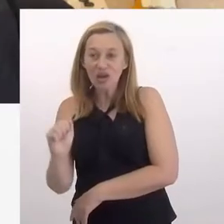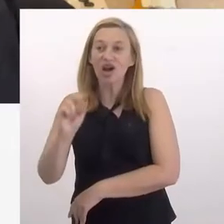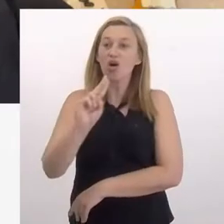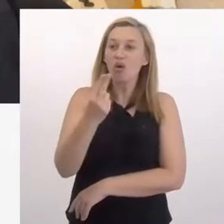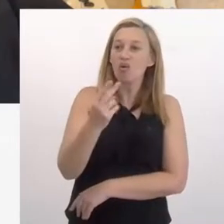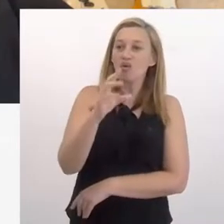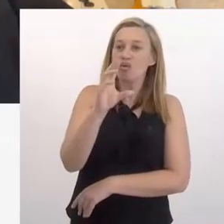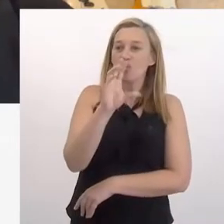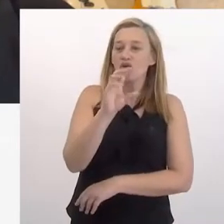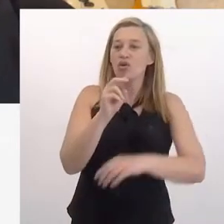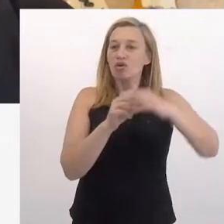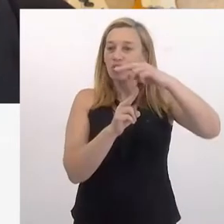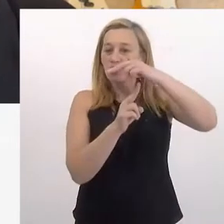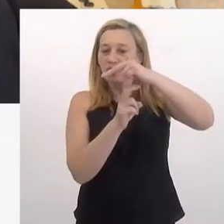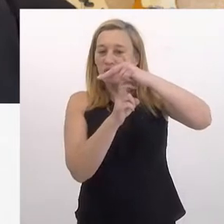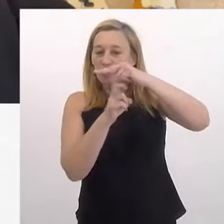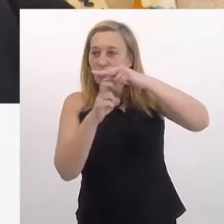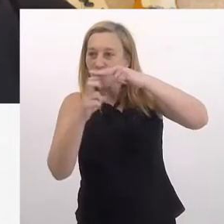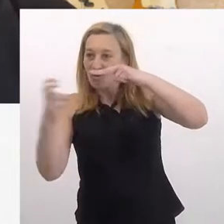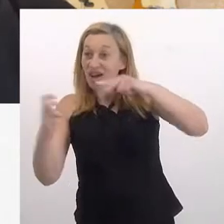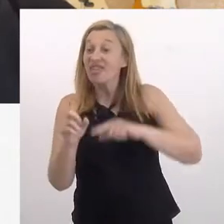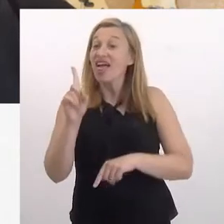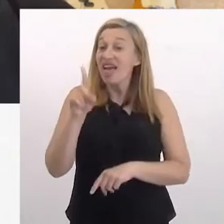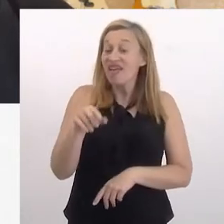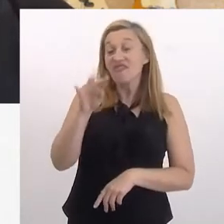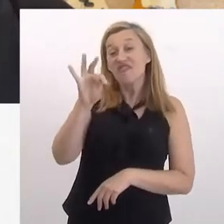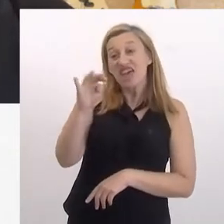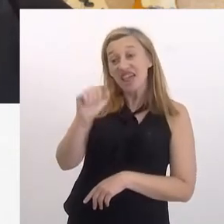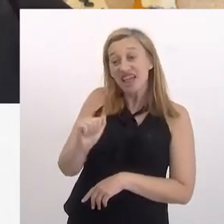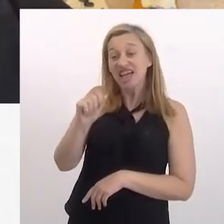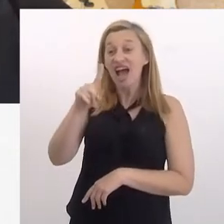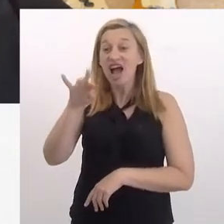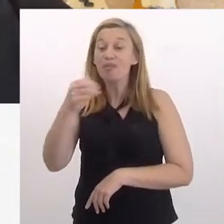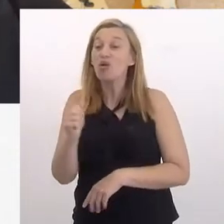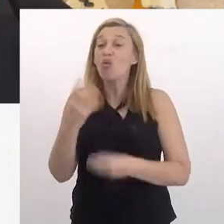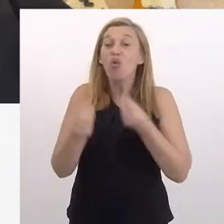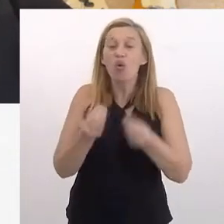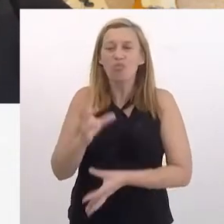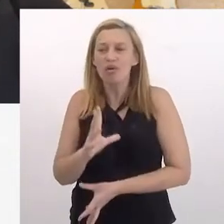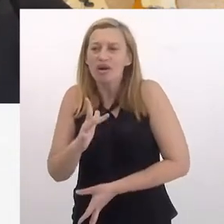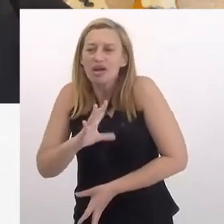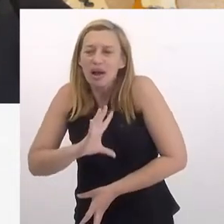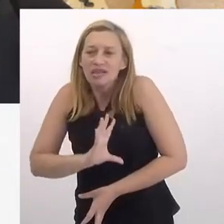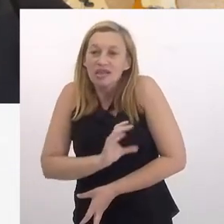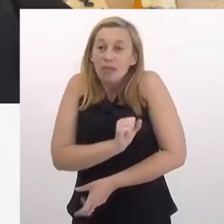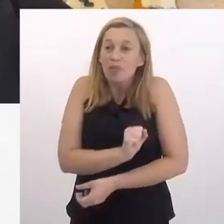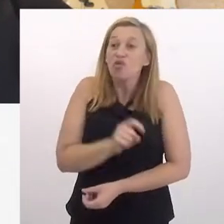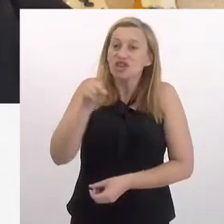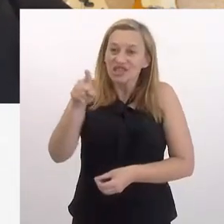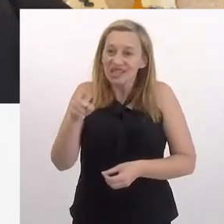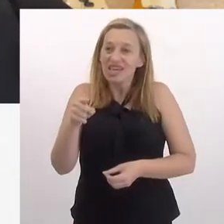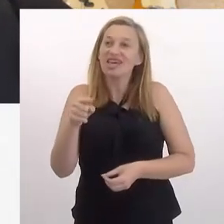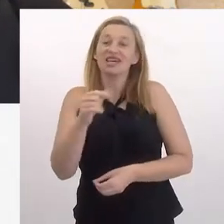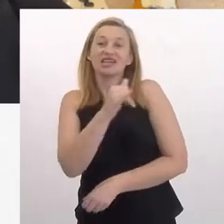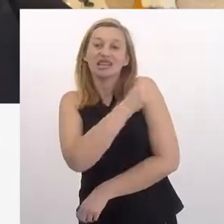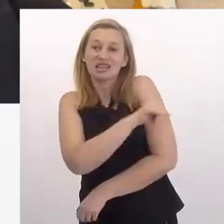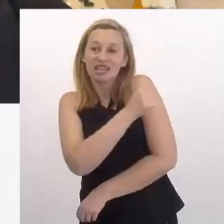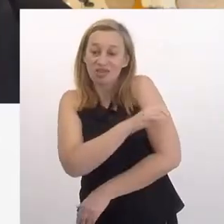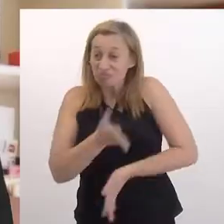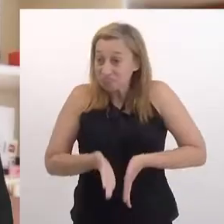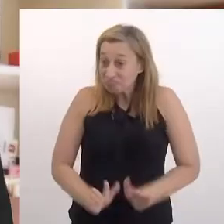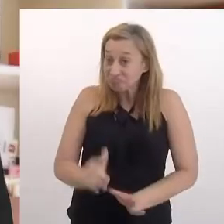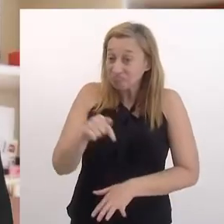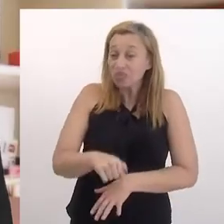ser Fernanda Abreu. Como é que surge essa paixão? Claro, você é carioca, cresci daqui no Rio de Janeiro,